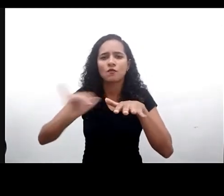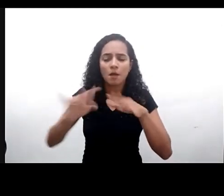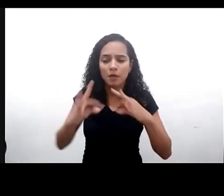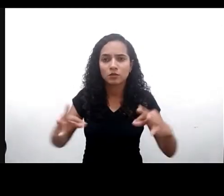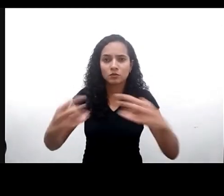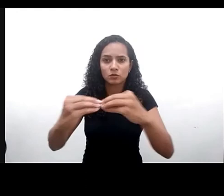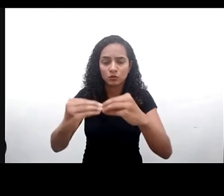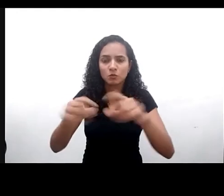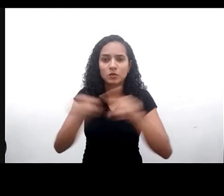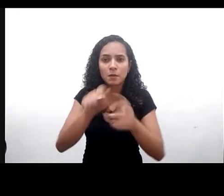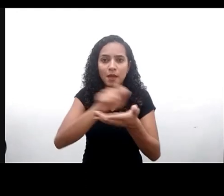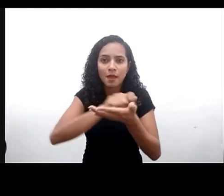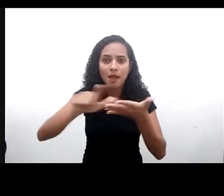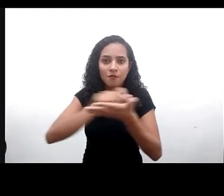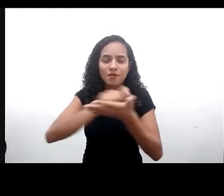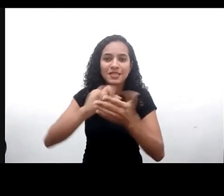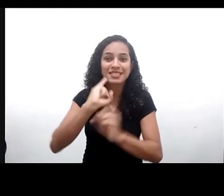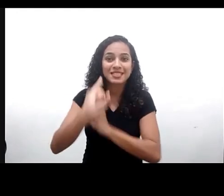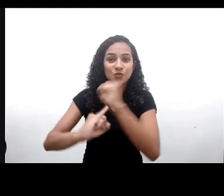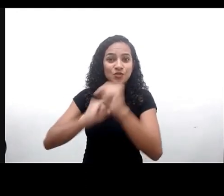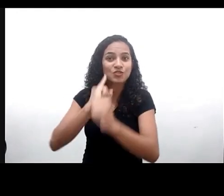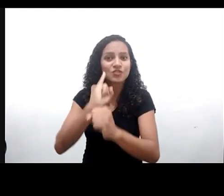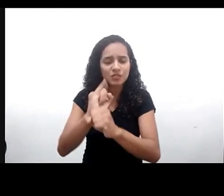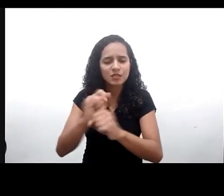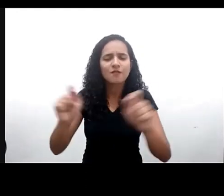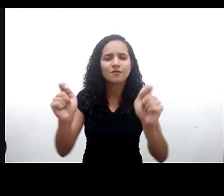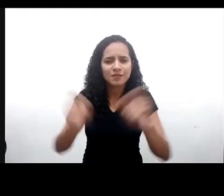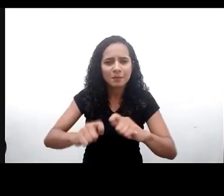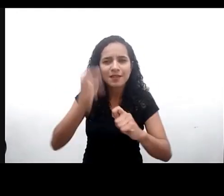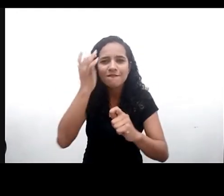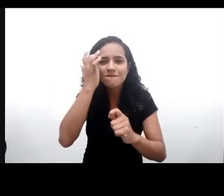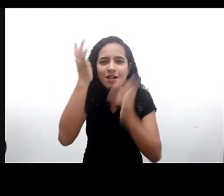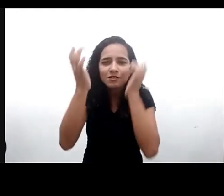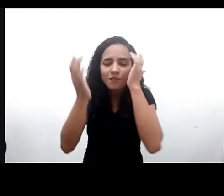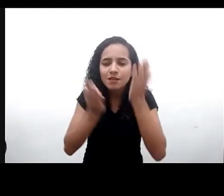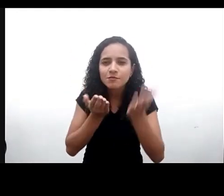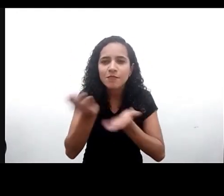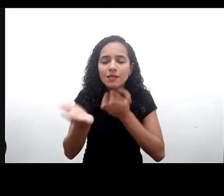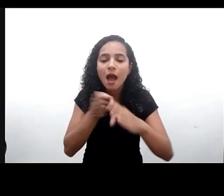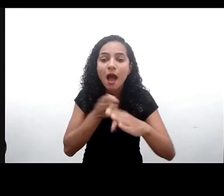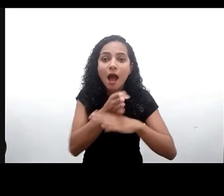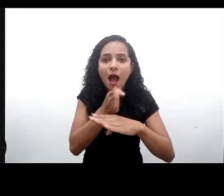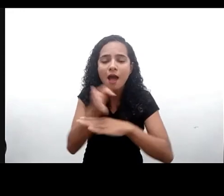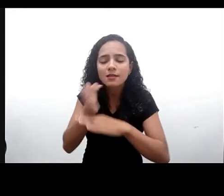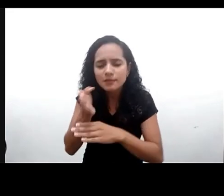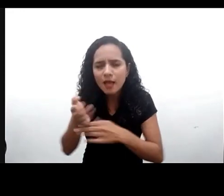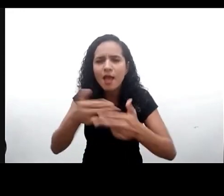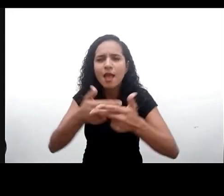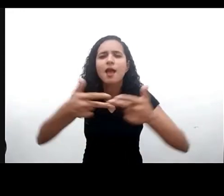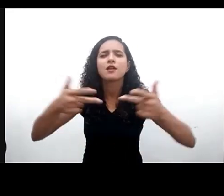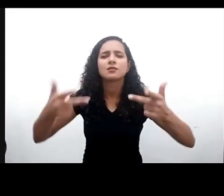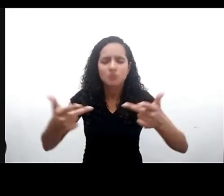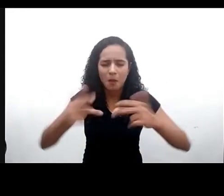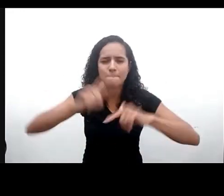alfabetização digital e facilitarão o acesso a materiais, equipamentos e conectividade.